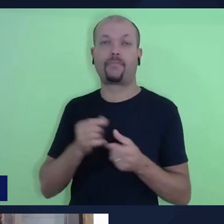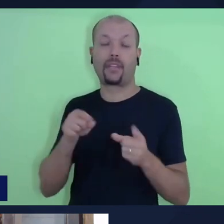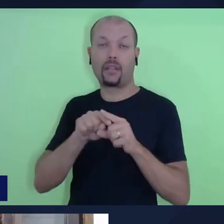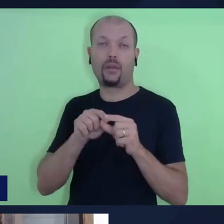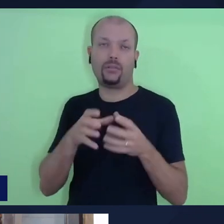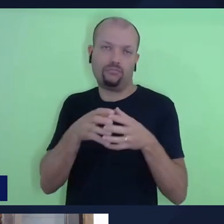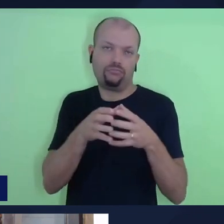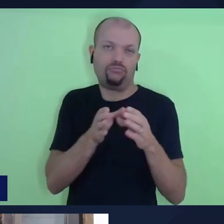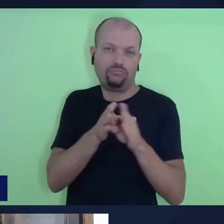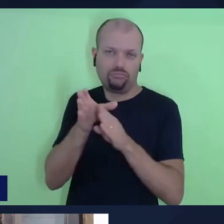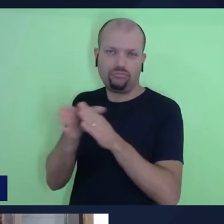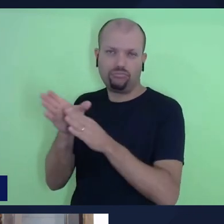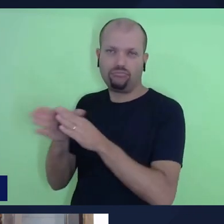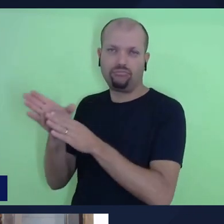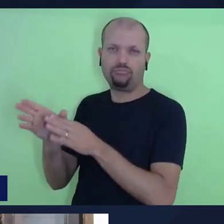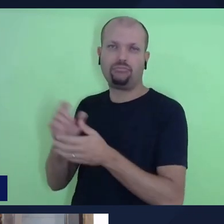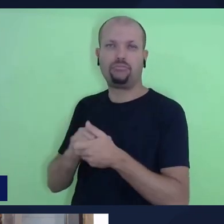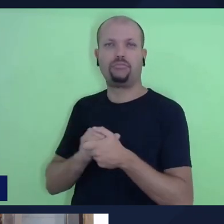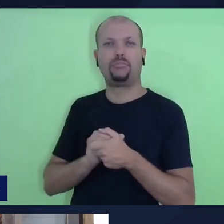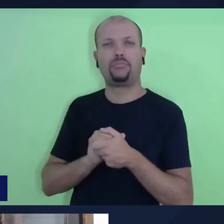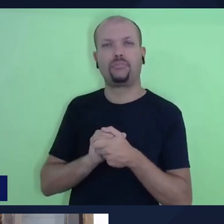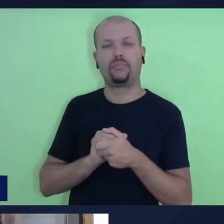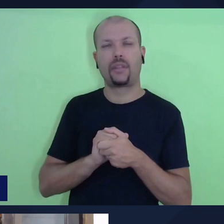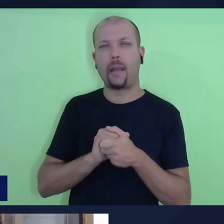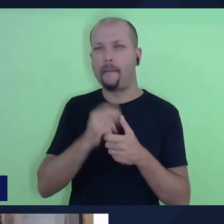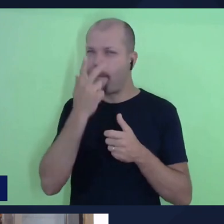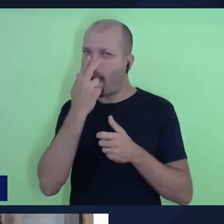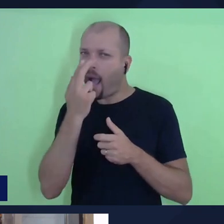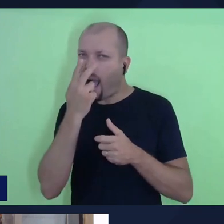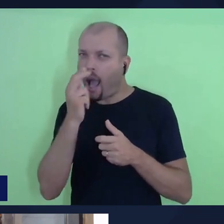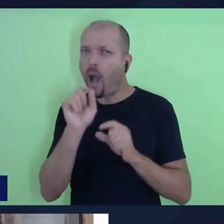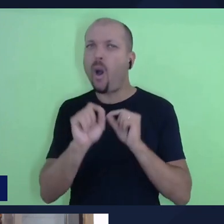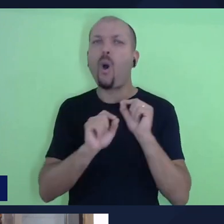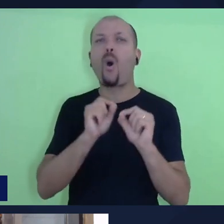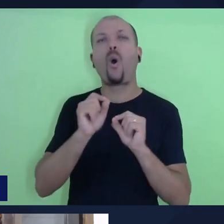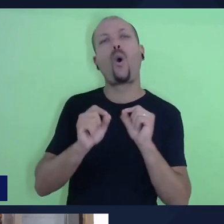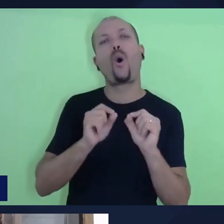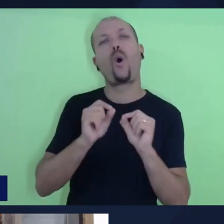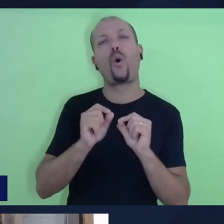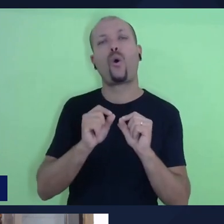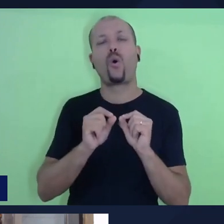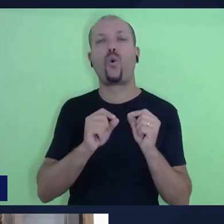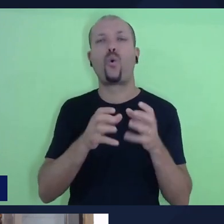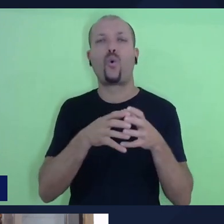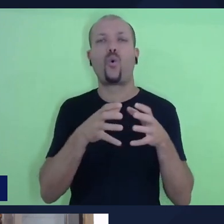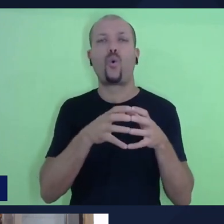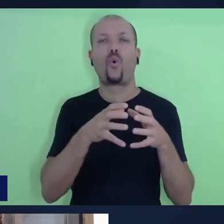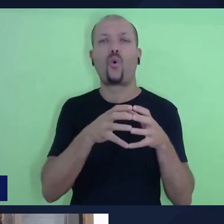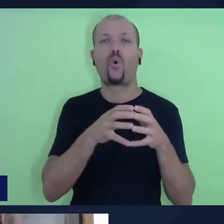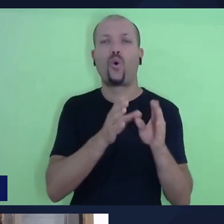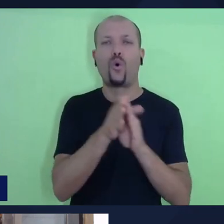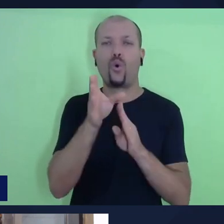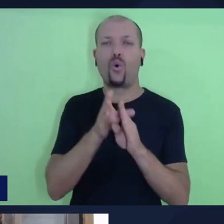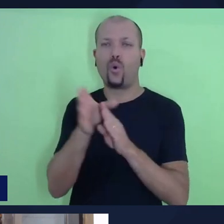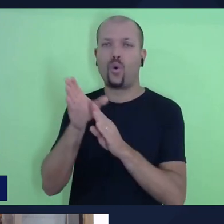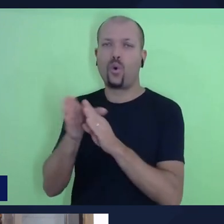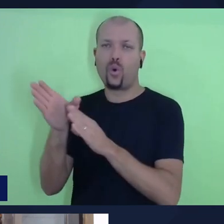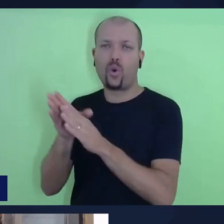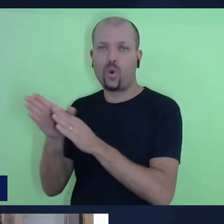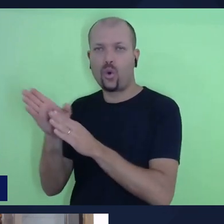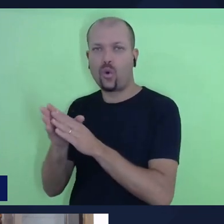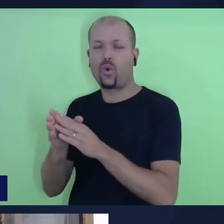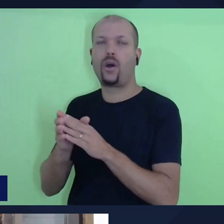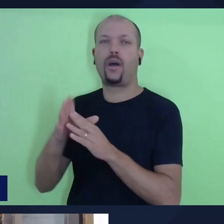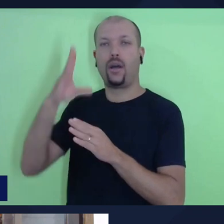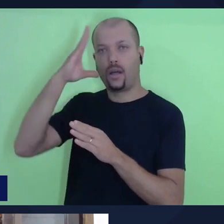eles dão, dá-se a entender que é um conjunto de conselhos em que, de alguma forma, Salomão,